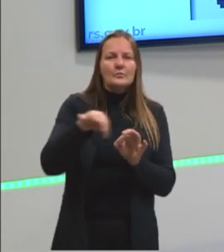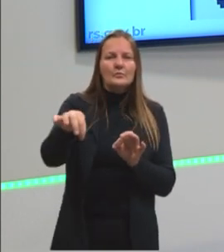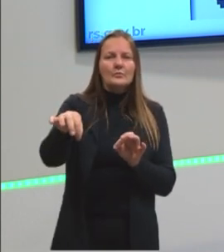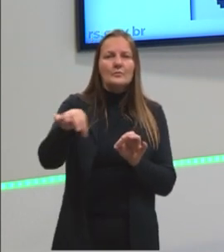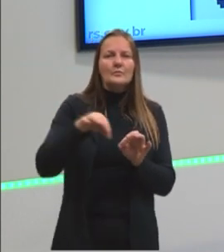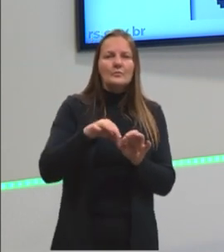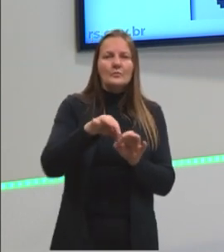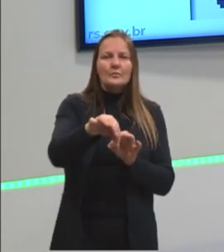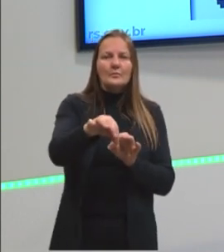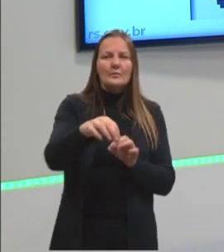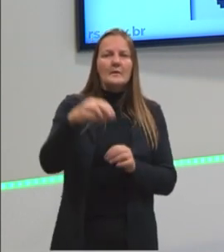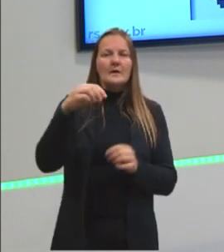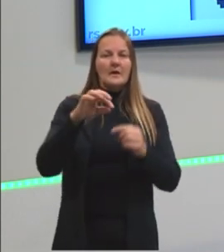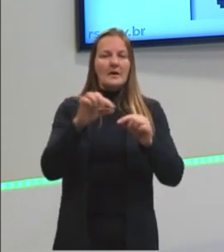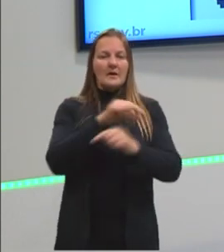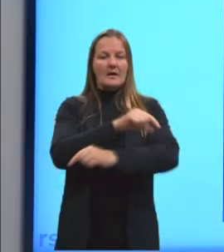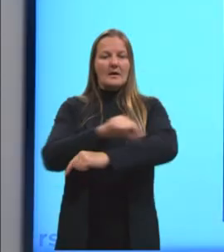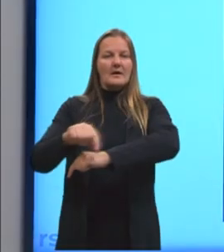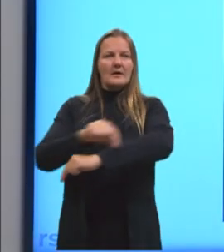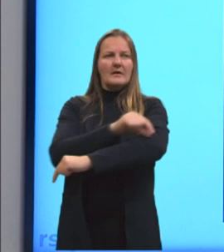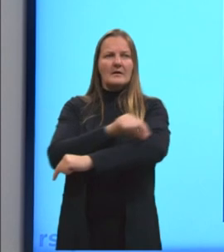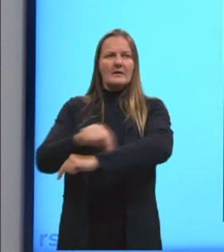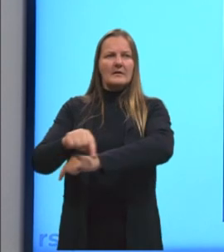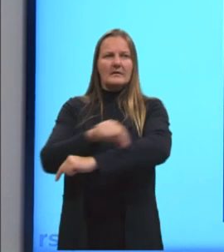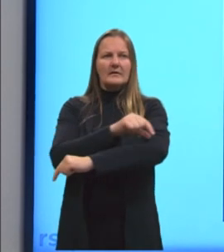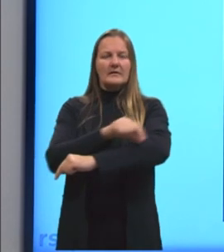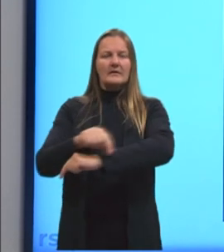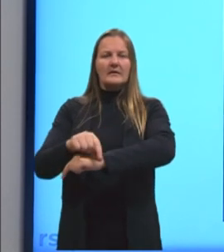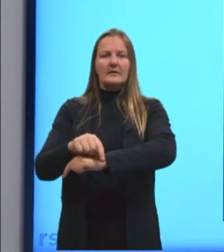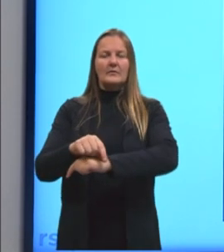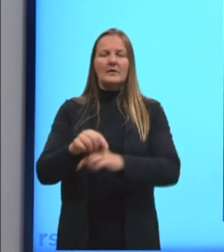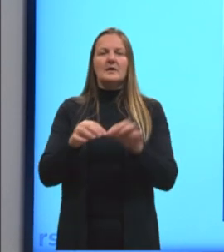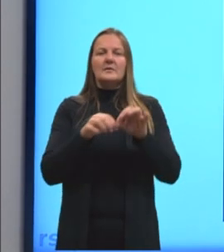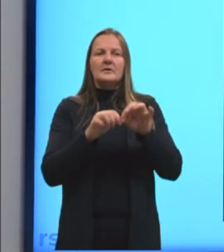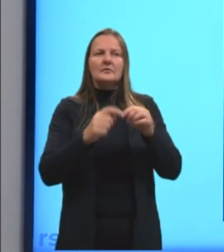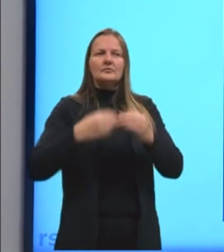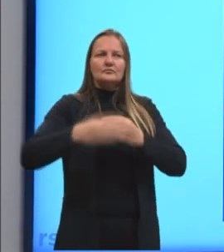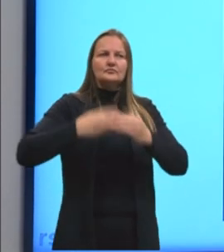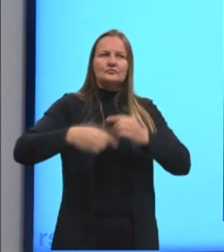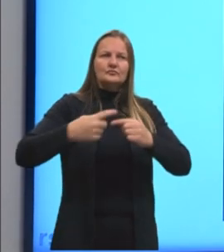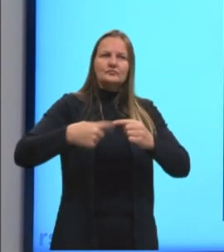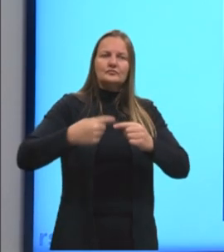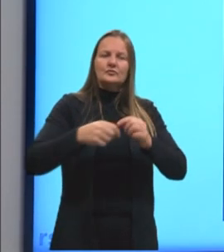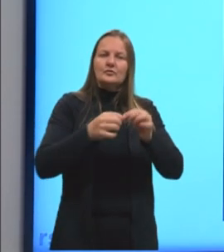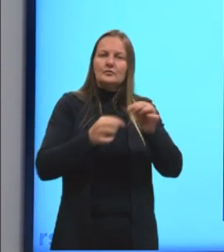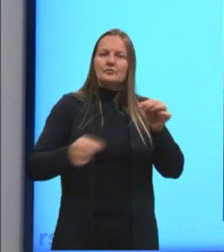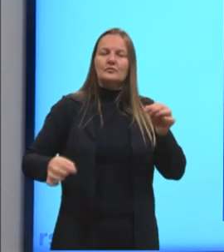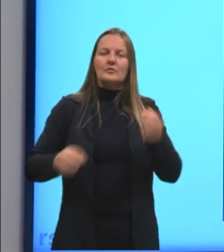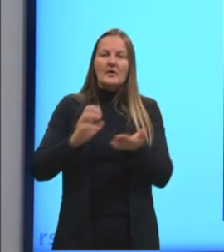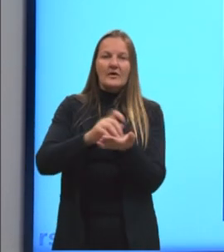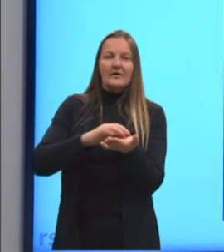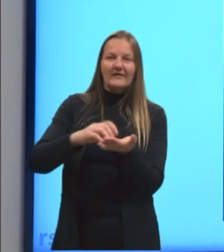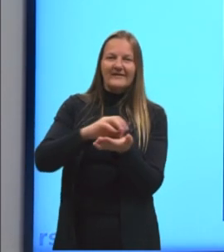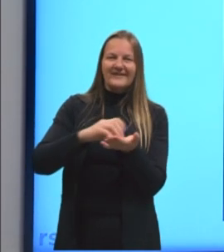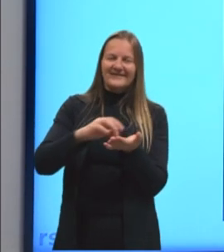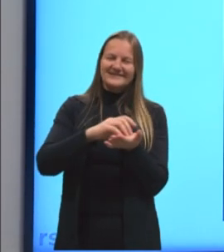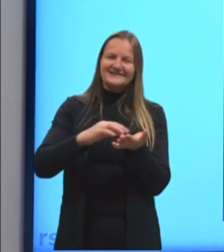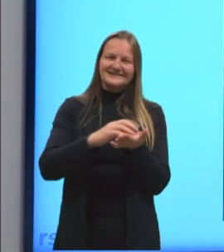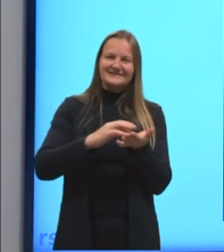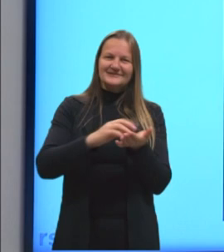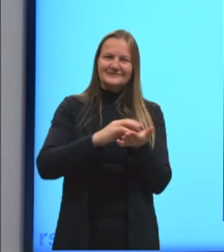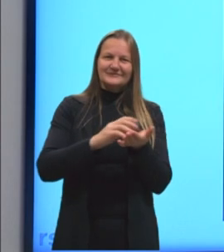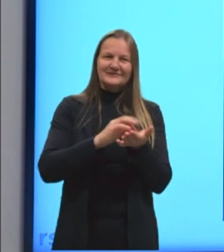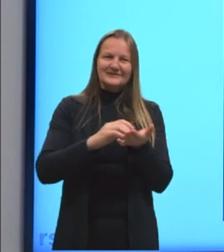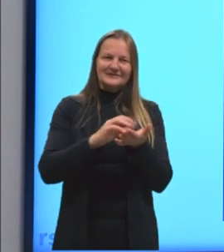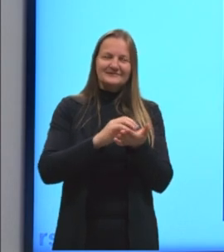então nós utilizamos a régua, a trena para medir, a calculadora, de fato, para calcular